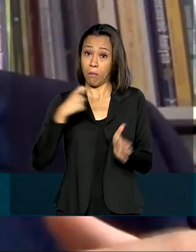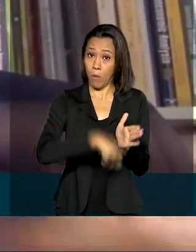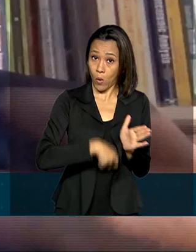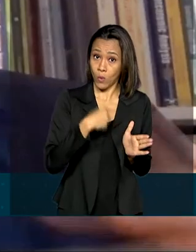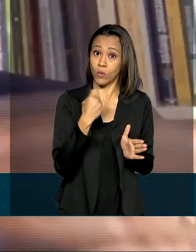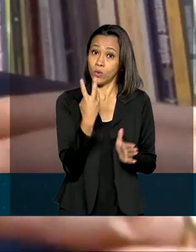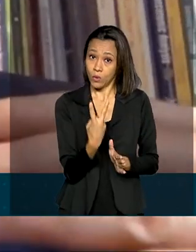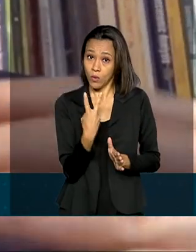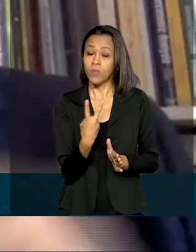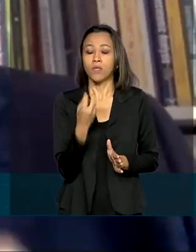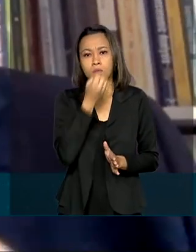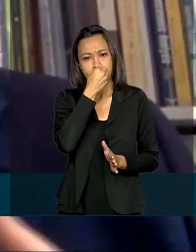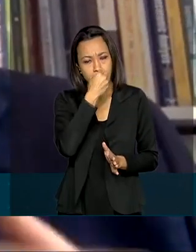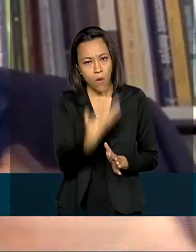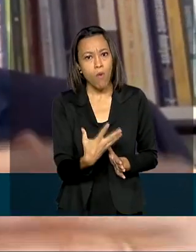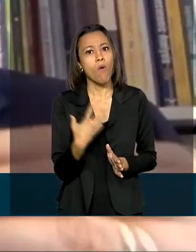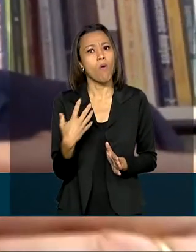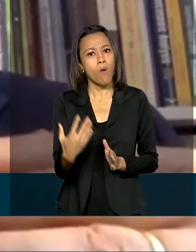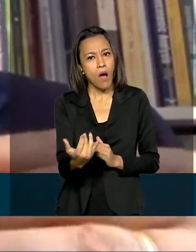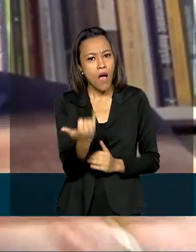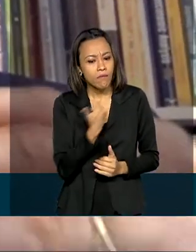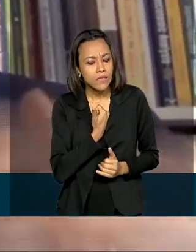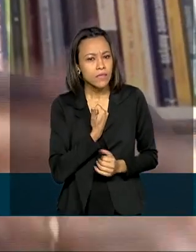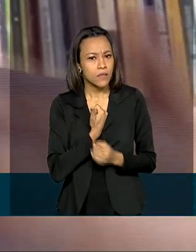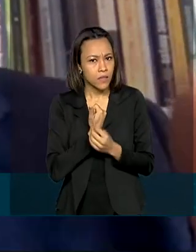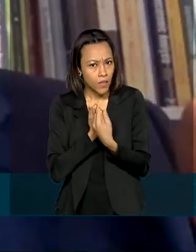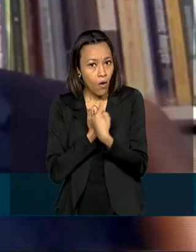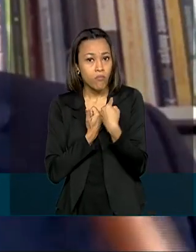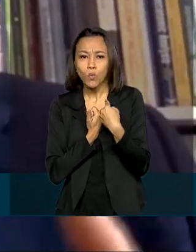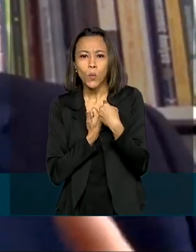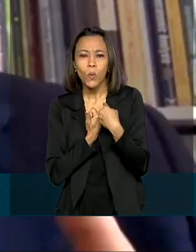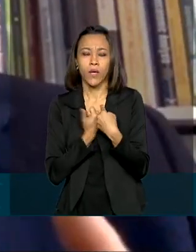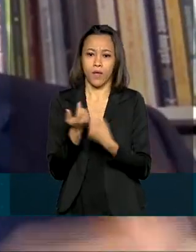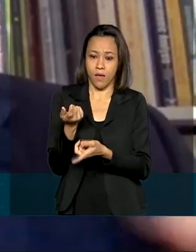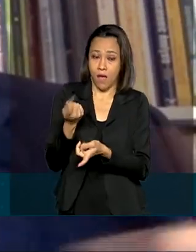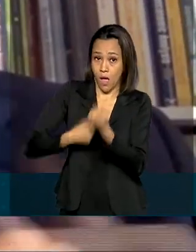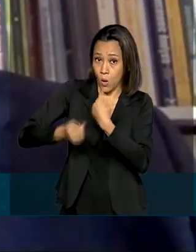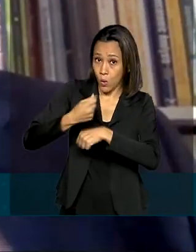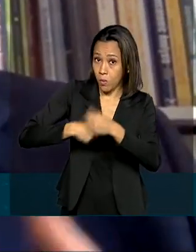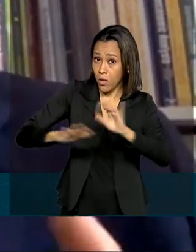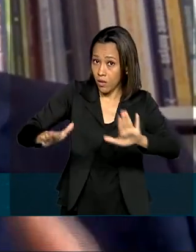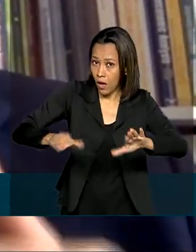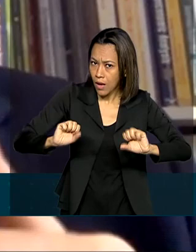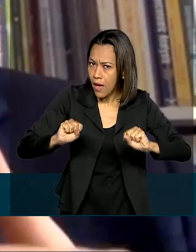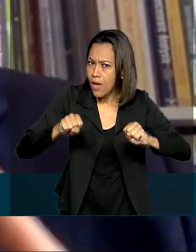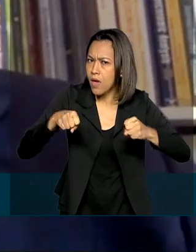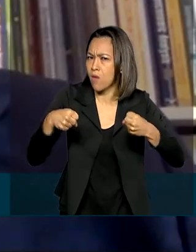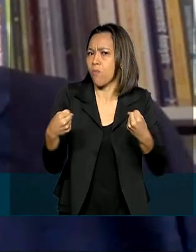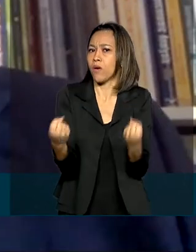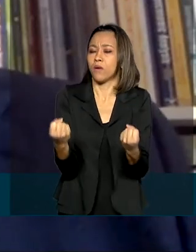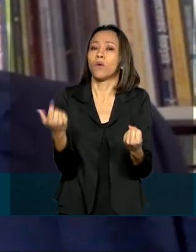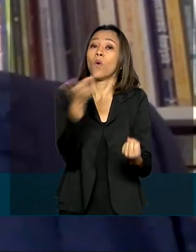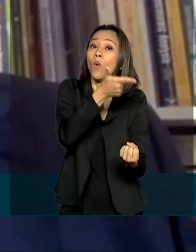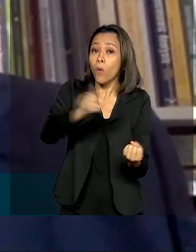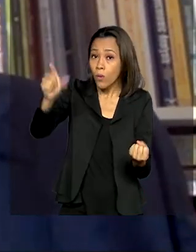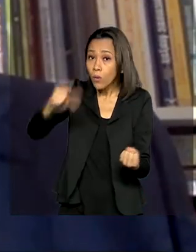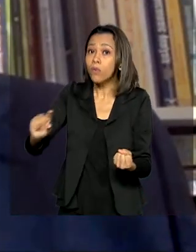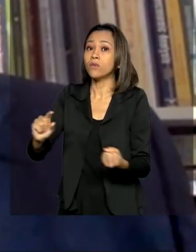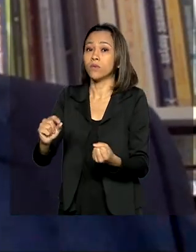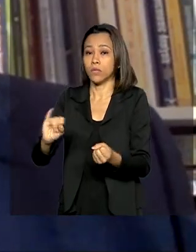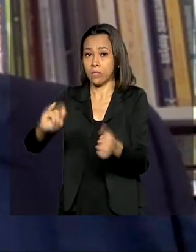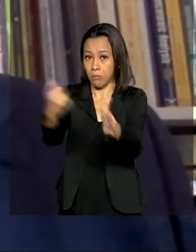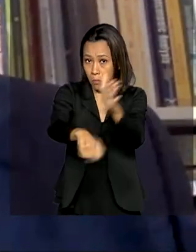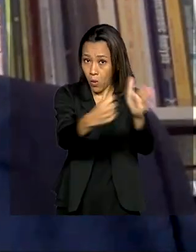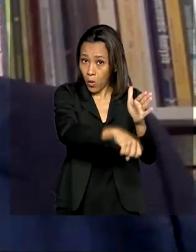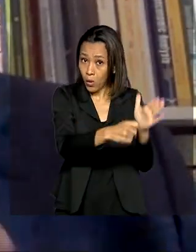sinalização de como a economia está andando. Eles mostram recuperação, mas outros impostos também estão apontando que